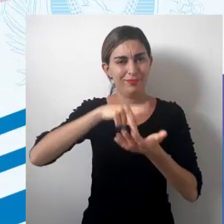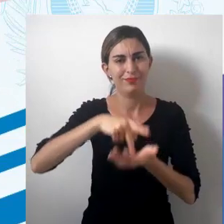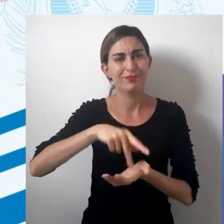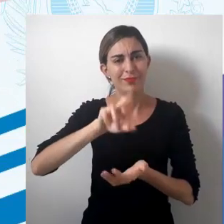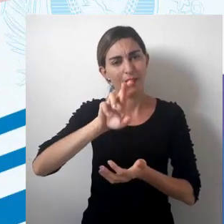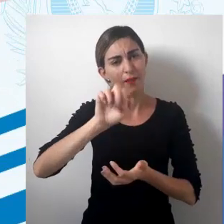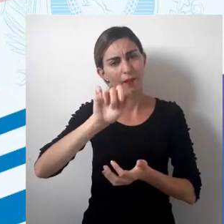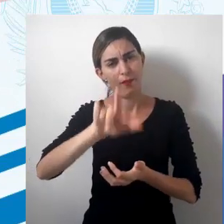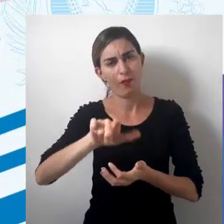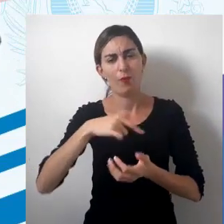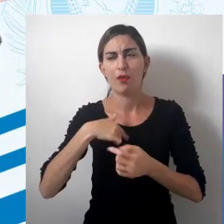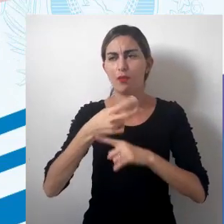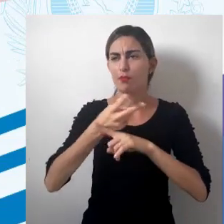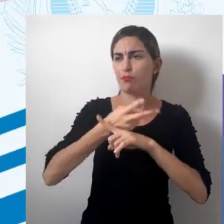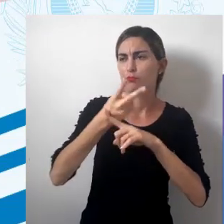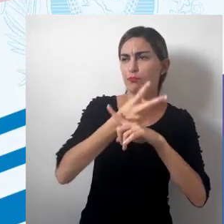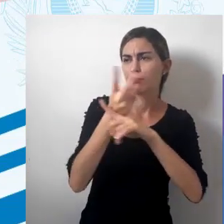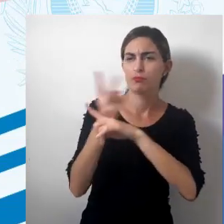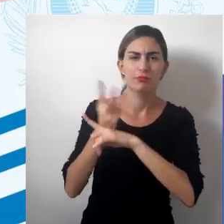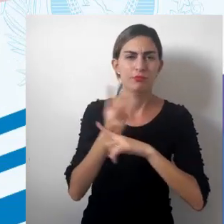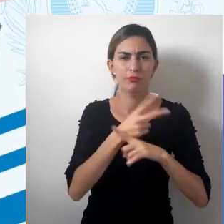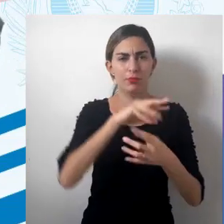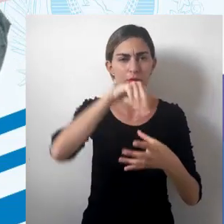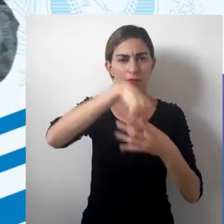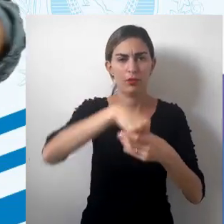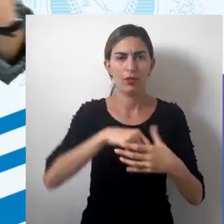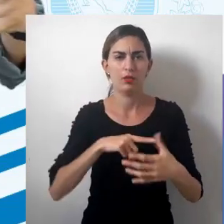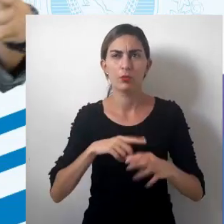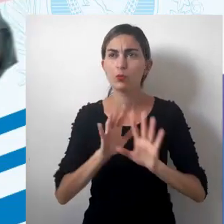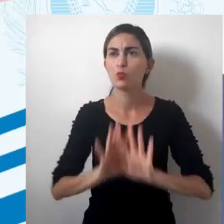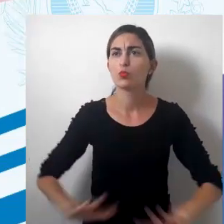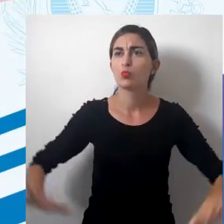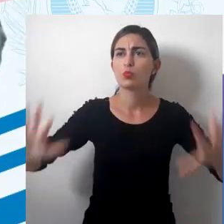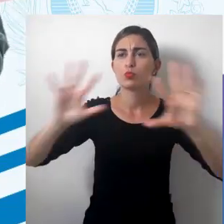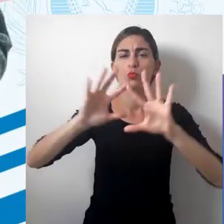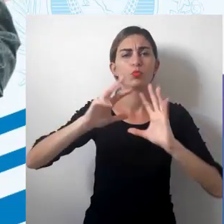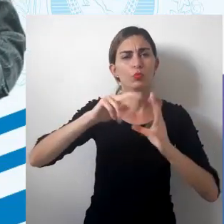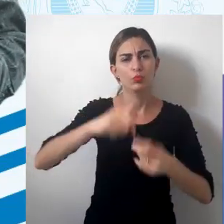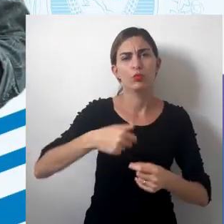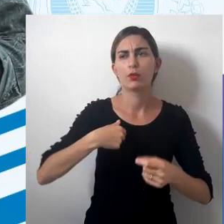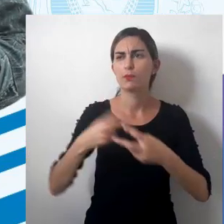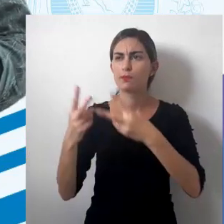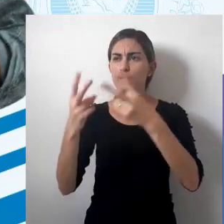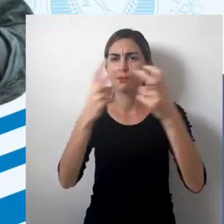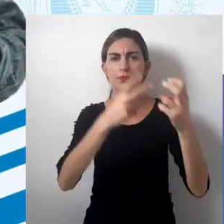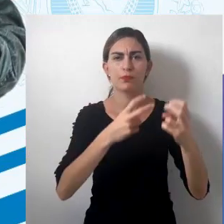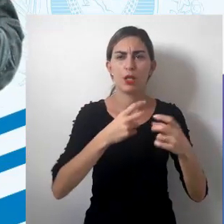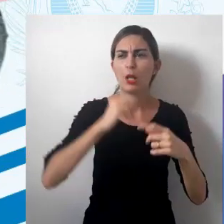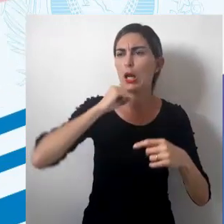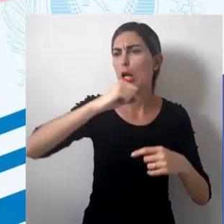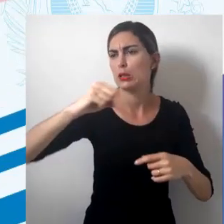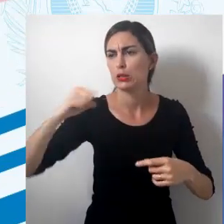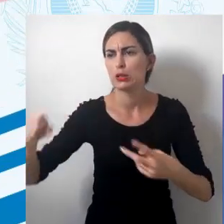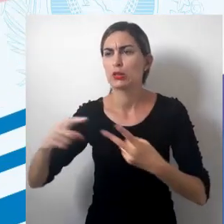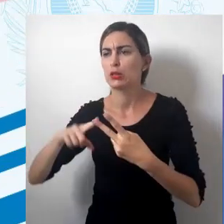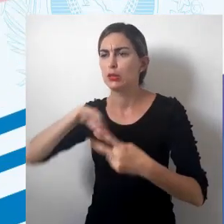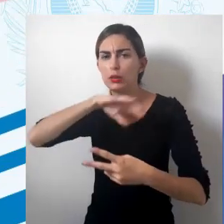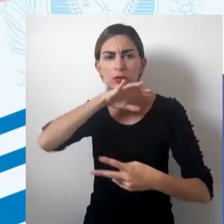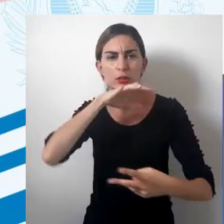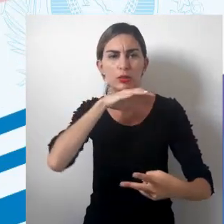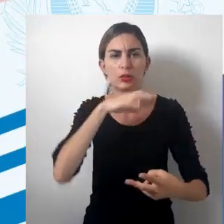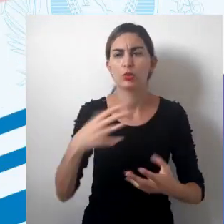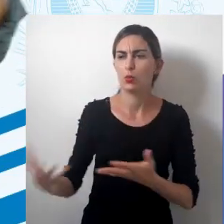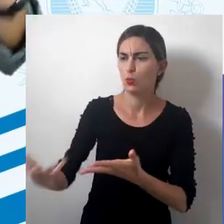ele vai buscar, dentro da sua abrangência de atuação ali, caçando, coletando,